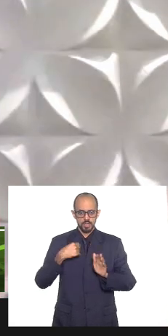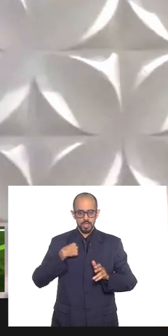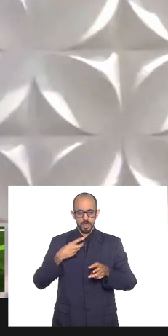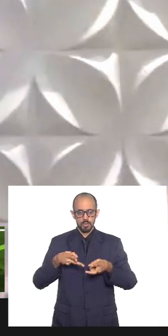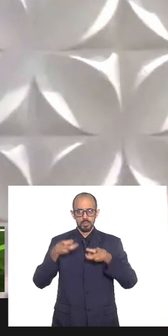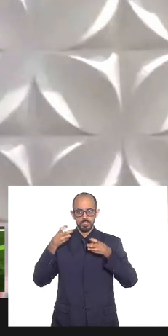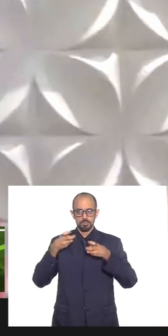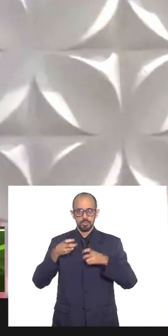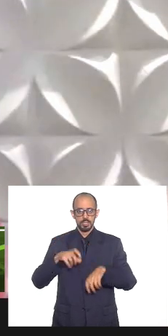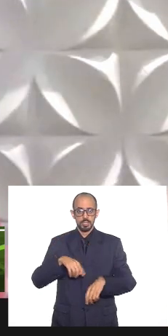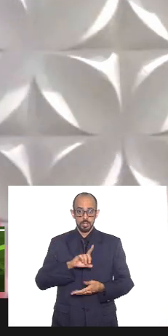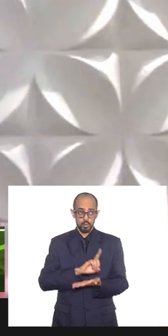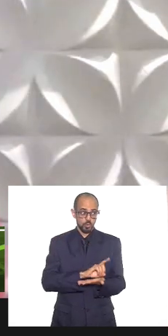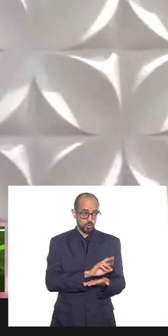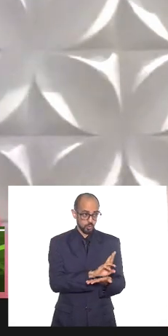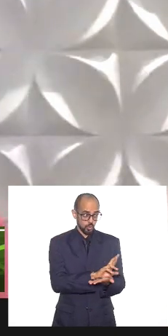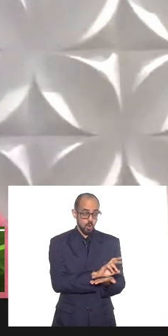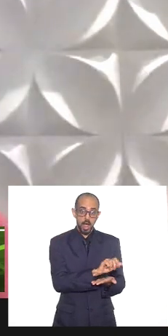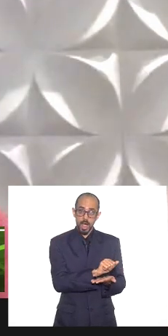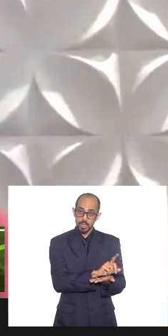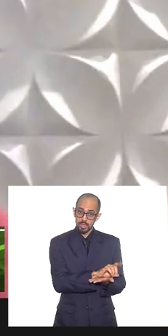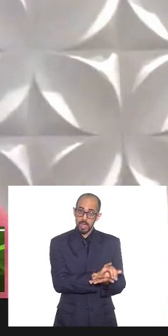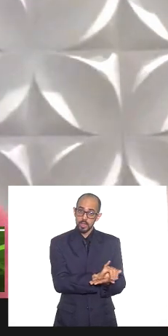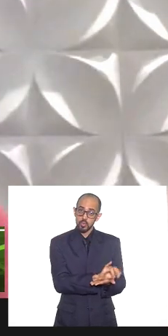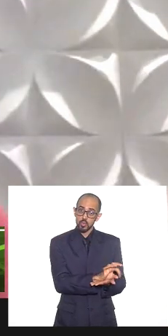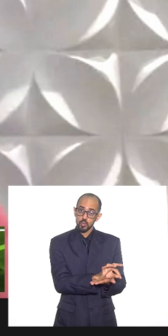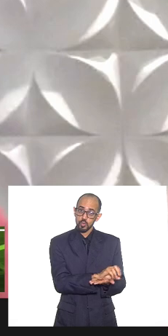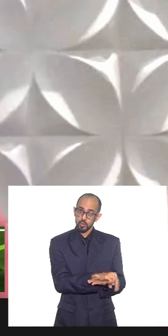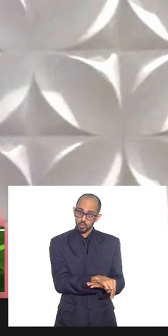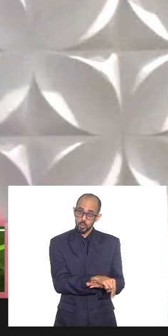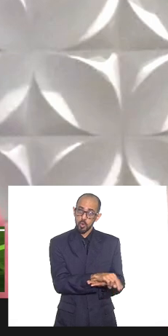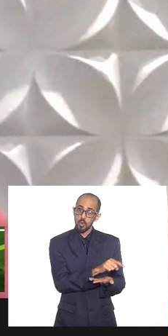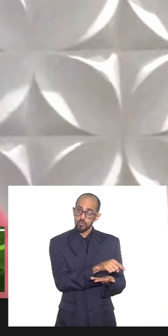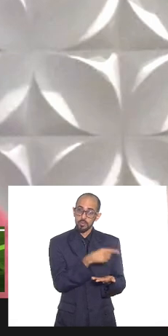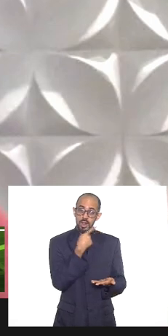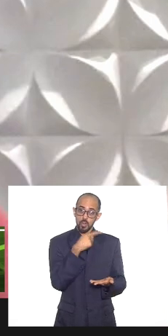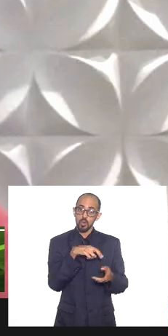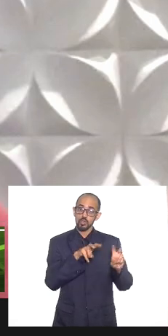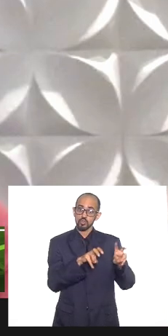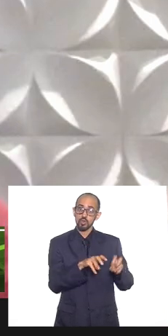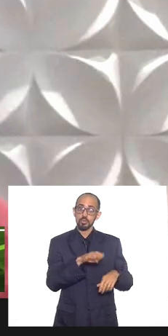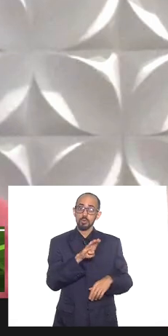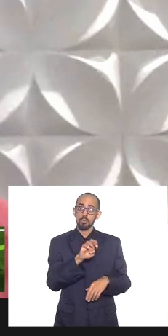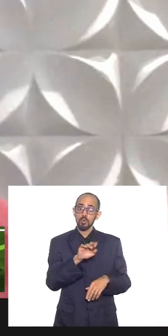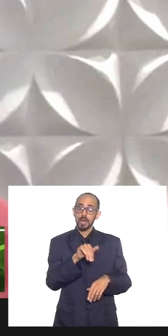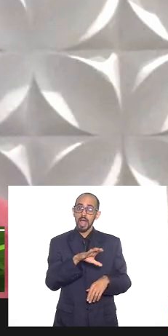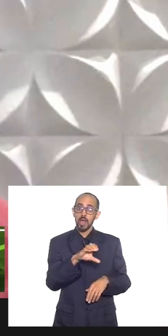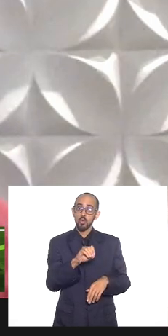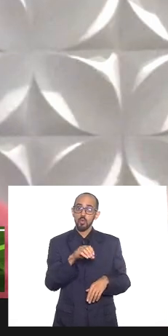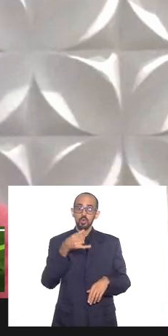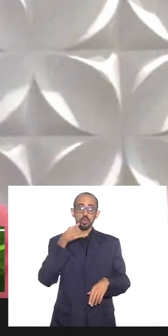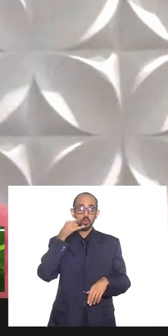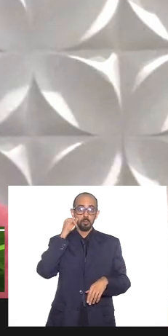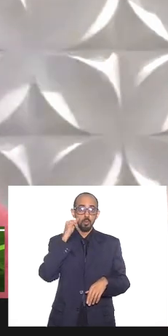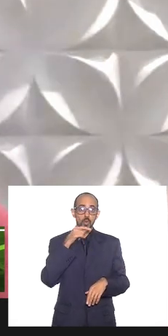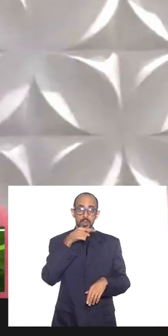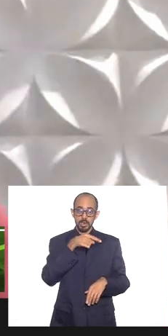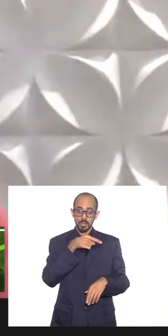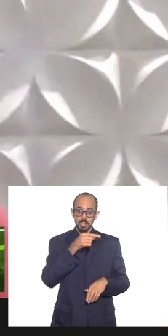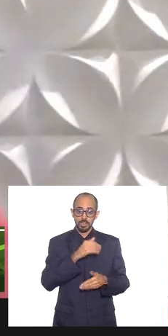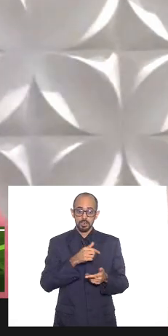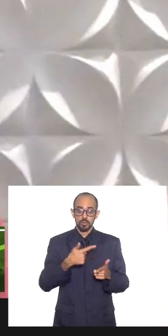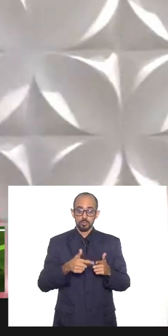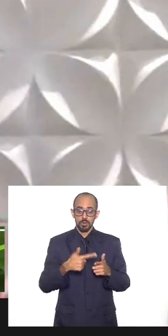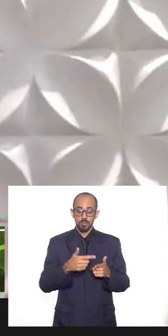o doutor Adailton colocou que a questão do buraco do boi voltou à questão inicial então eu quero me